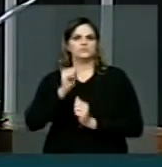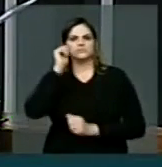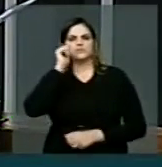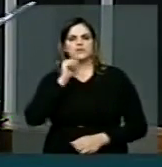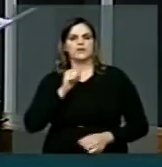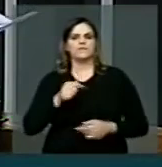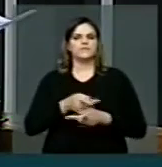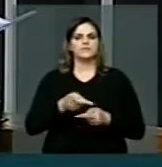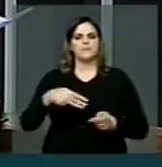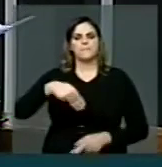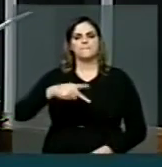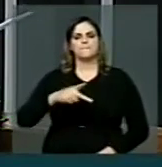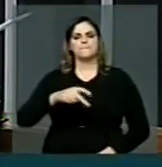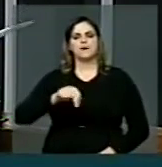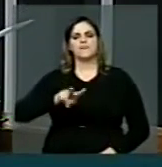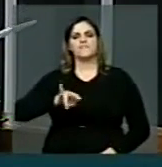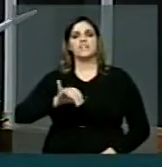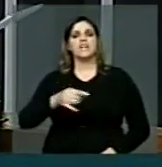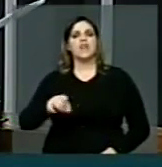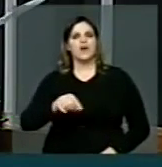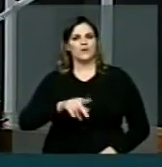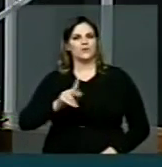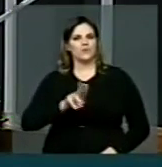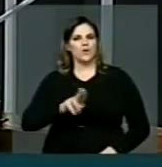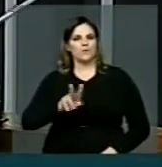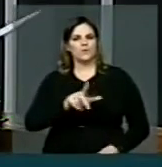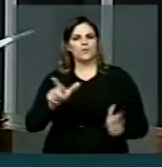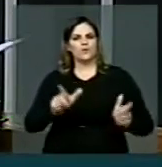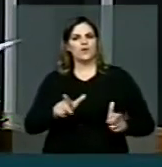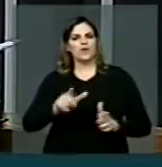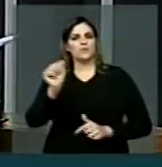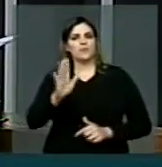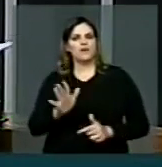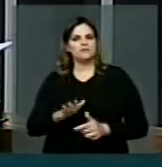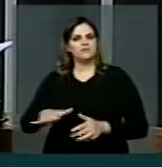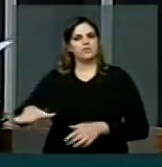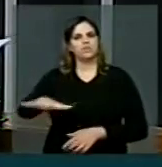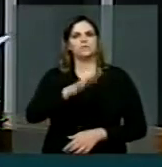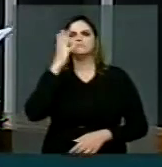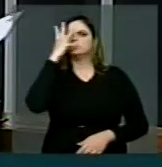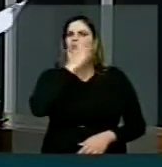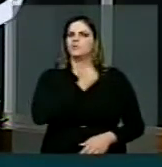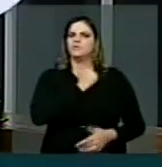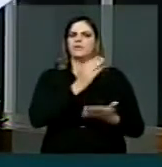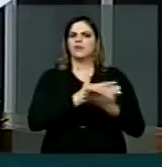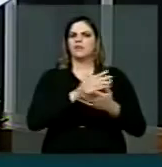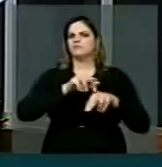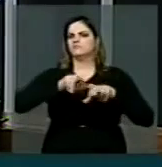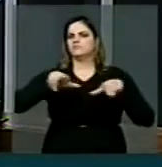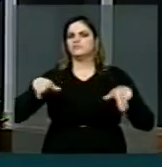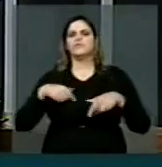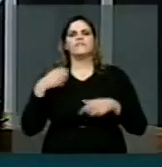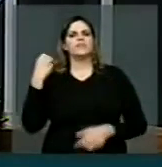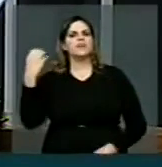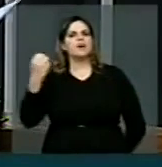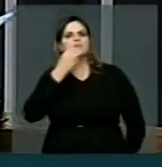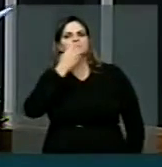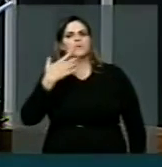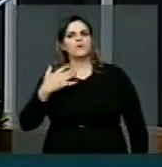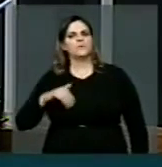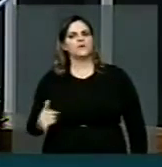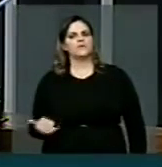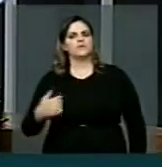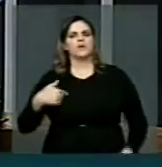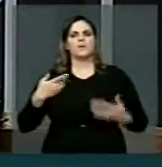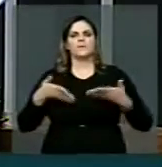visita ao pavilhão do Brasil, que, por sinal, estava muito bonito. Quero dizer que a viagem, presidente, foi muito proveitosa.